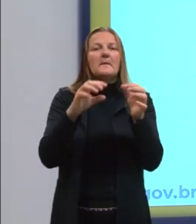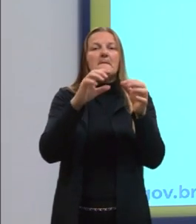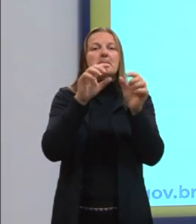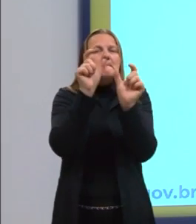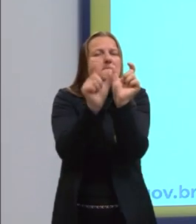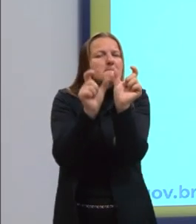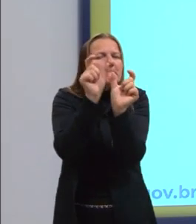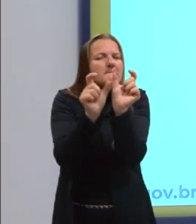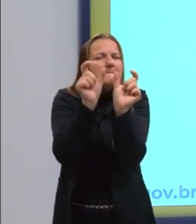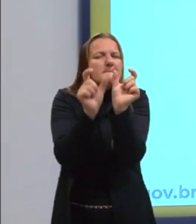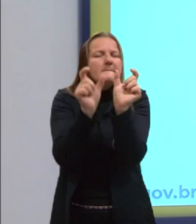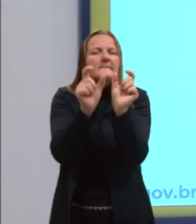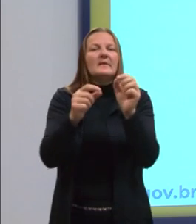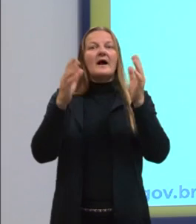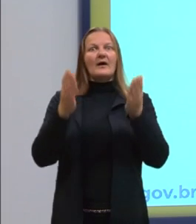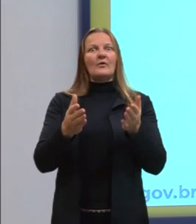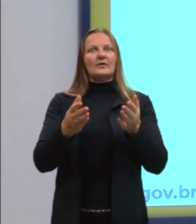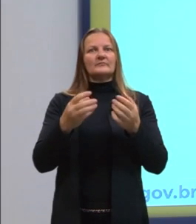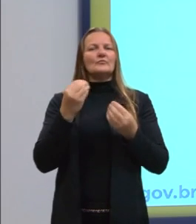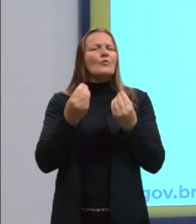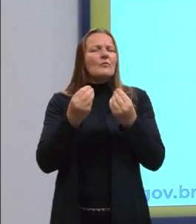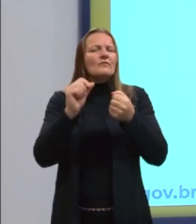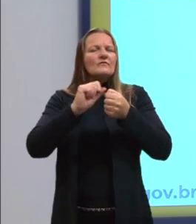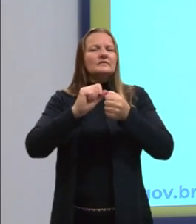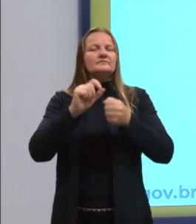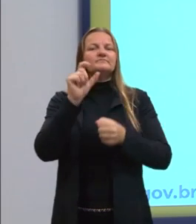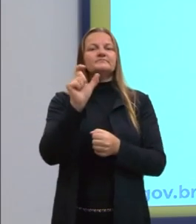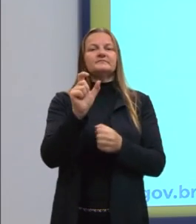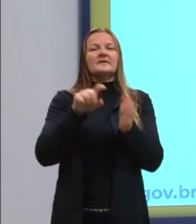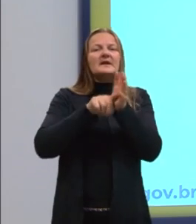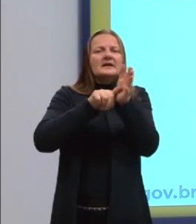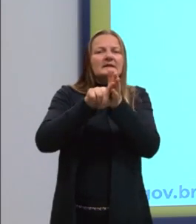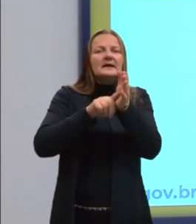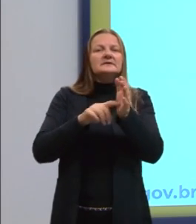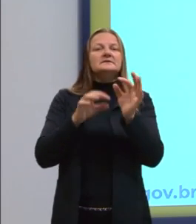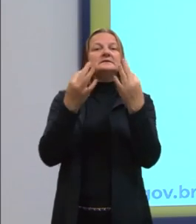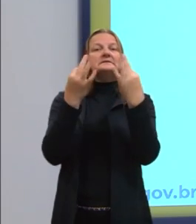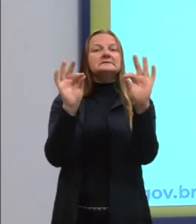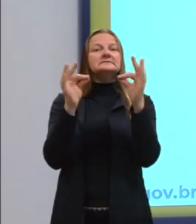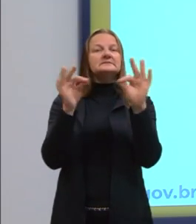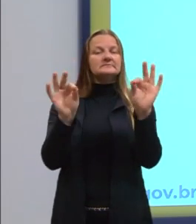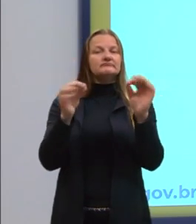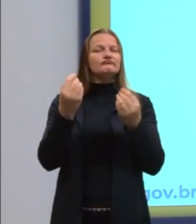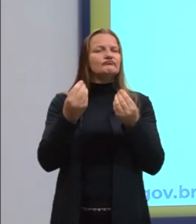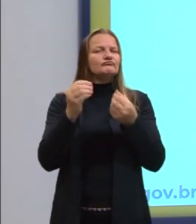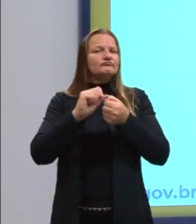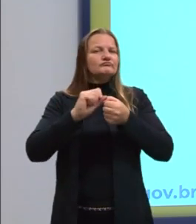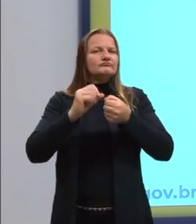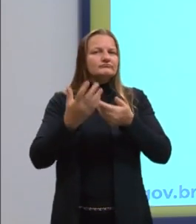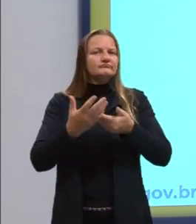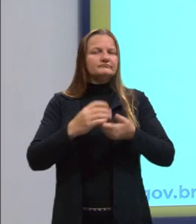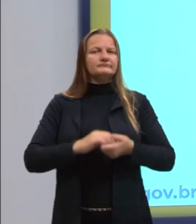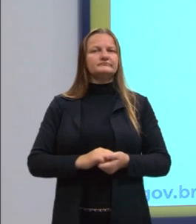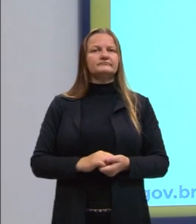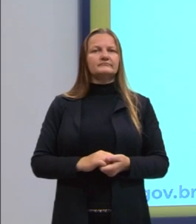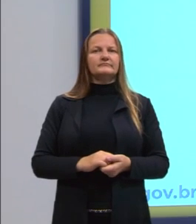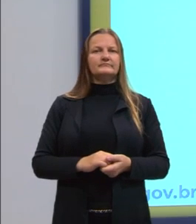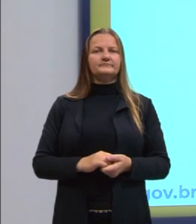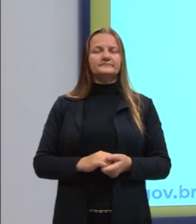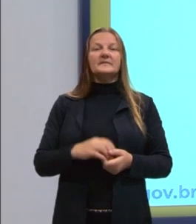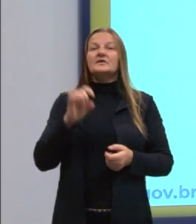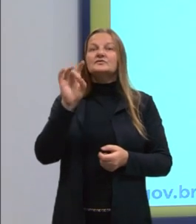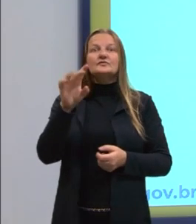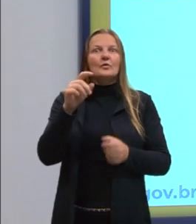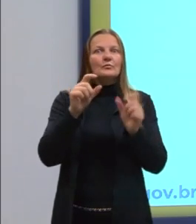morfológica. Agora, quando a gente está falando em análise sintática, a gente não vai olhar